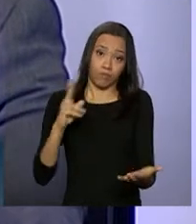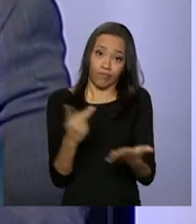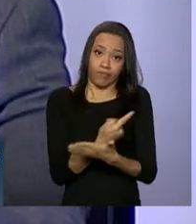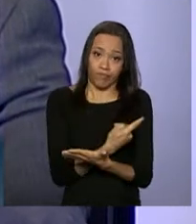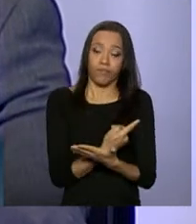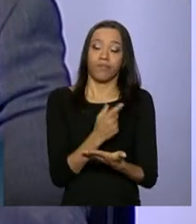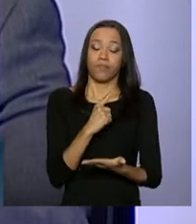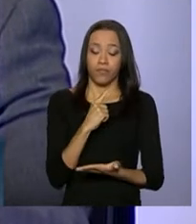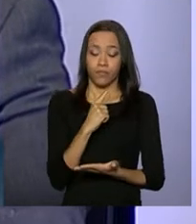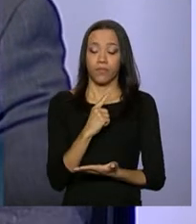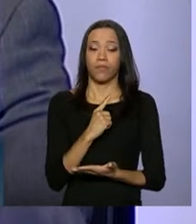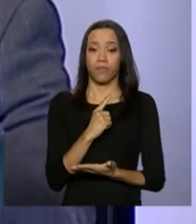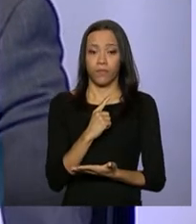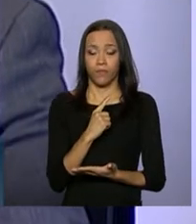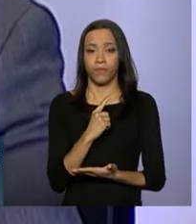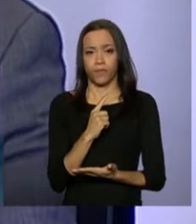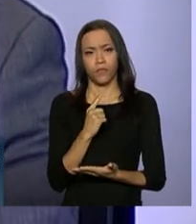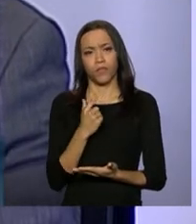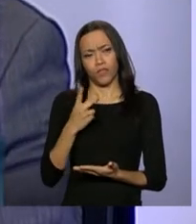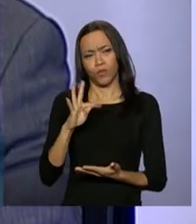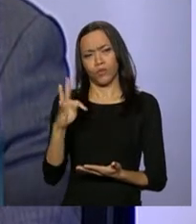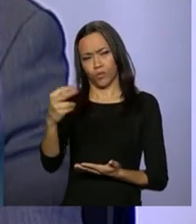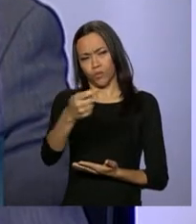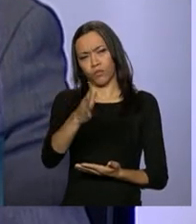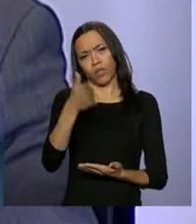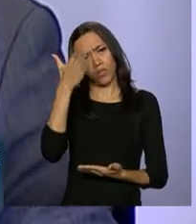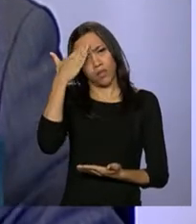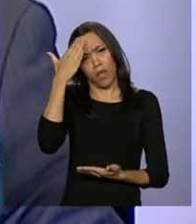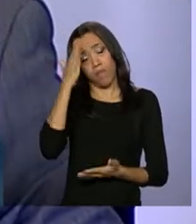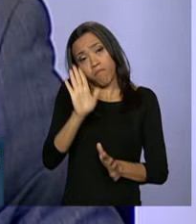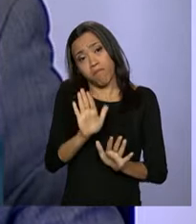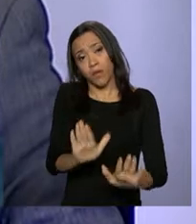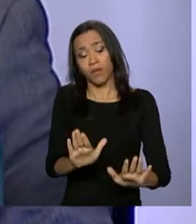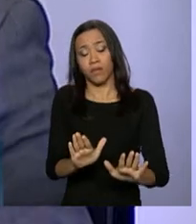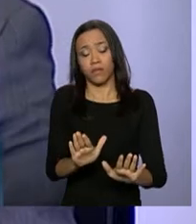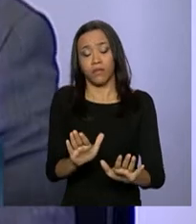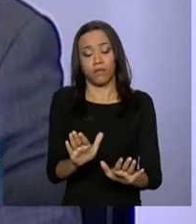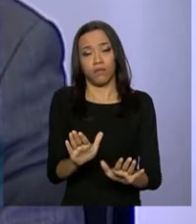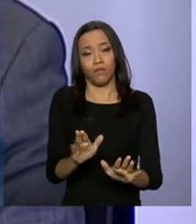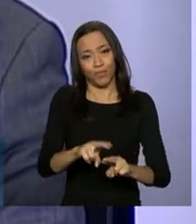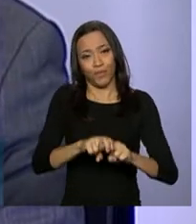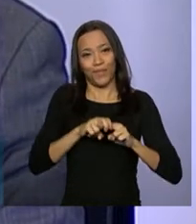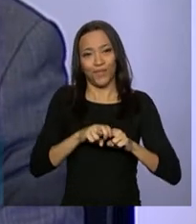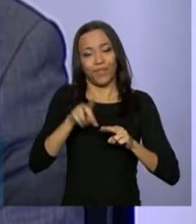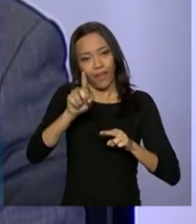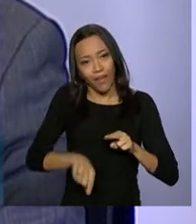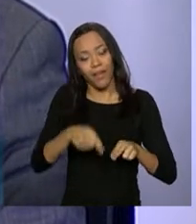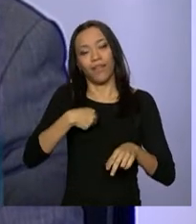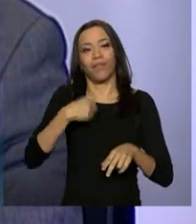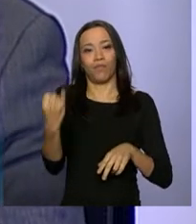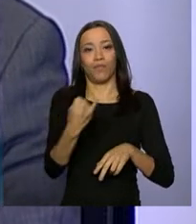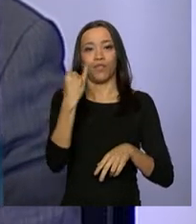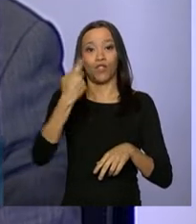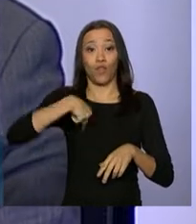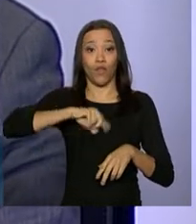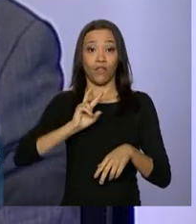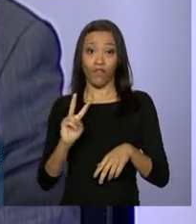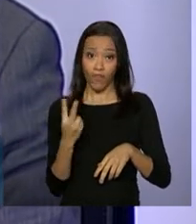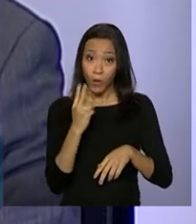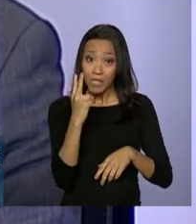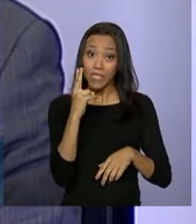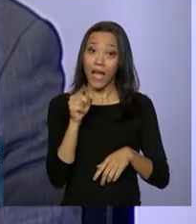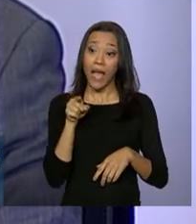riscos envolvidos, todos sabemos disso, mas, por isso, é é fundamental valorizar esses